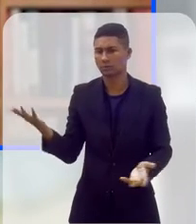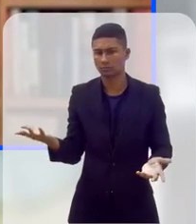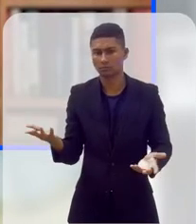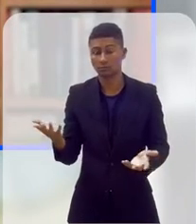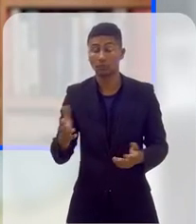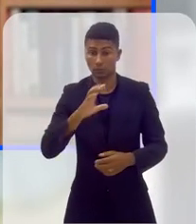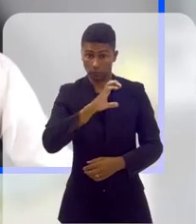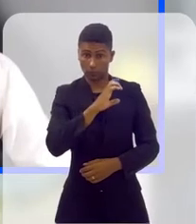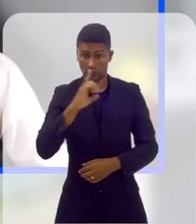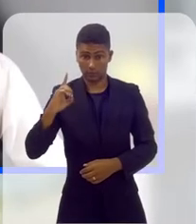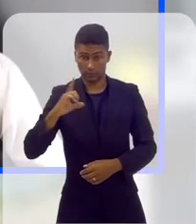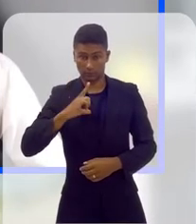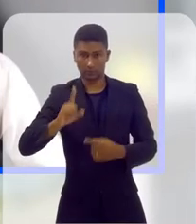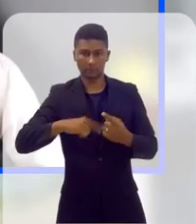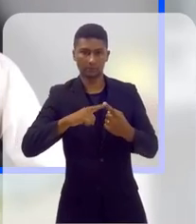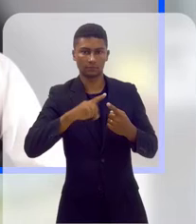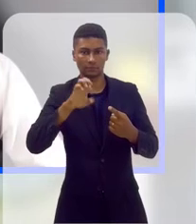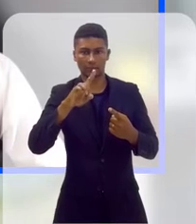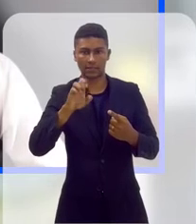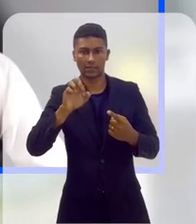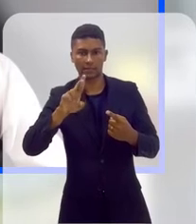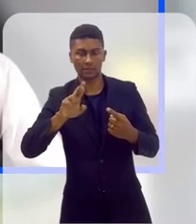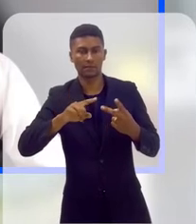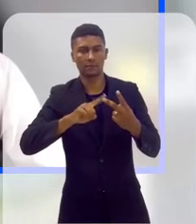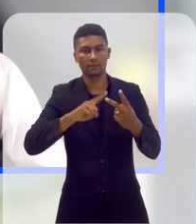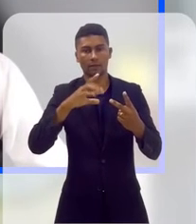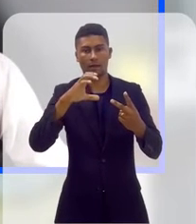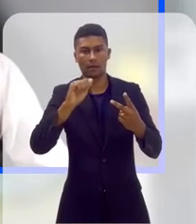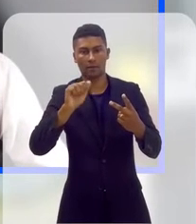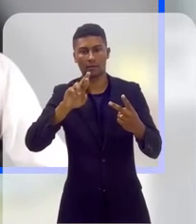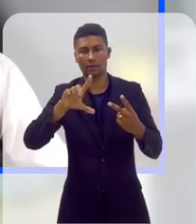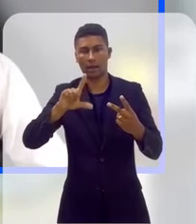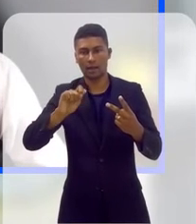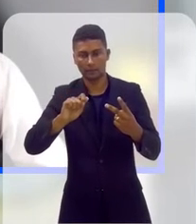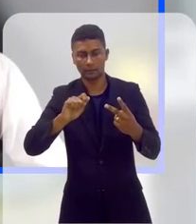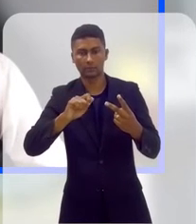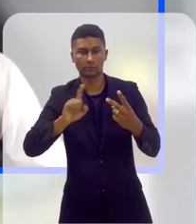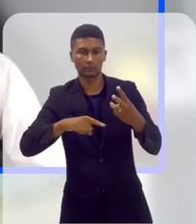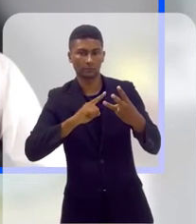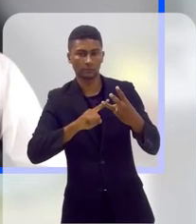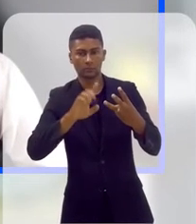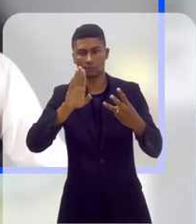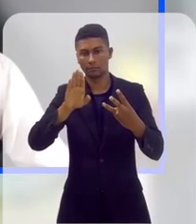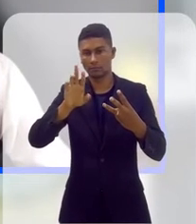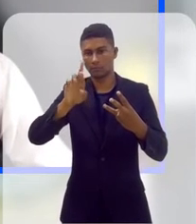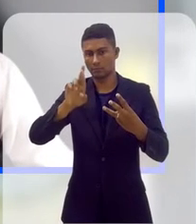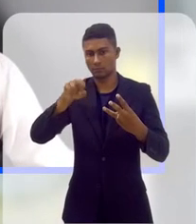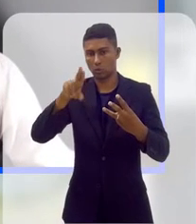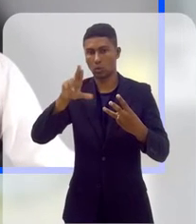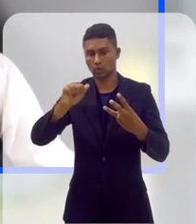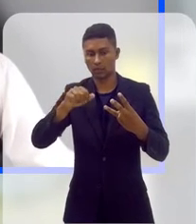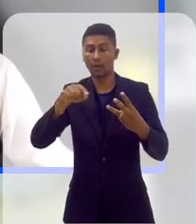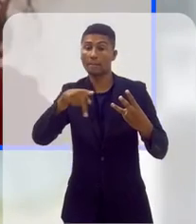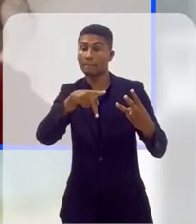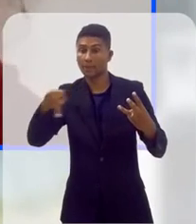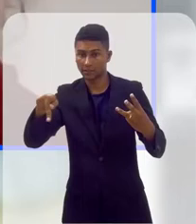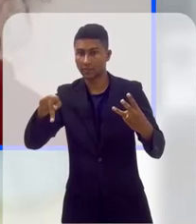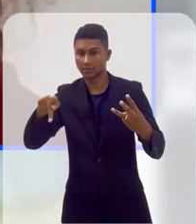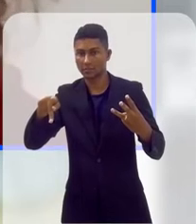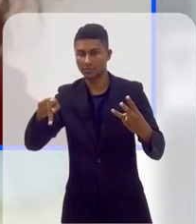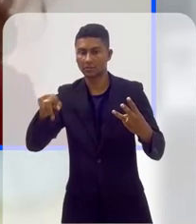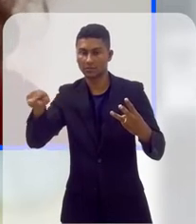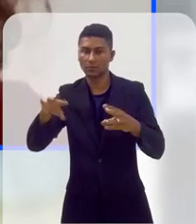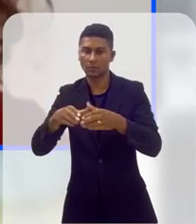estrutura? A coordenação, ela é feita pelo Eder, pela Carla e como co-coordenadores. Tem a Bruna